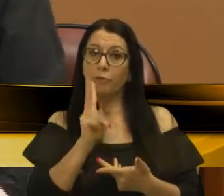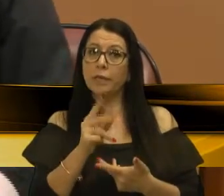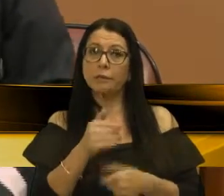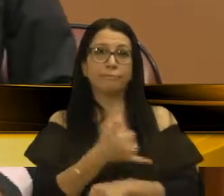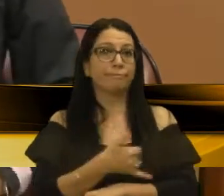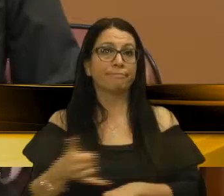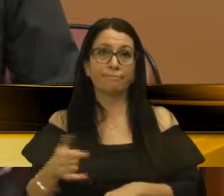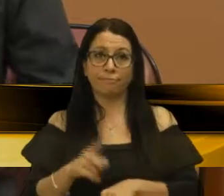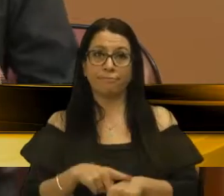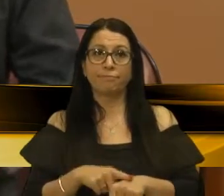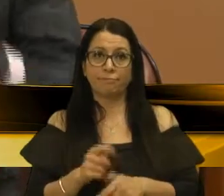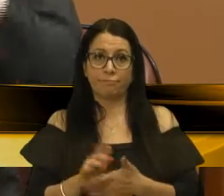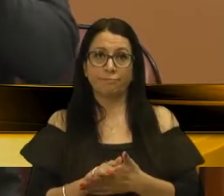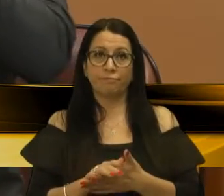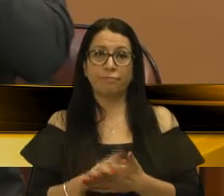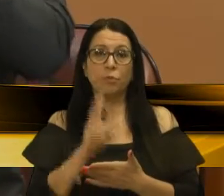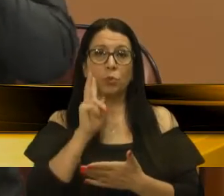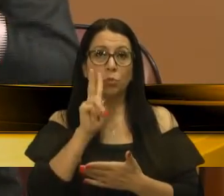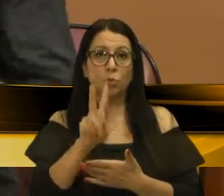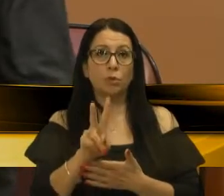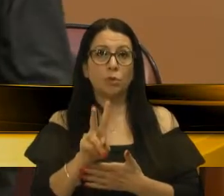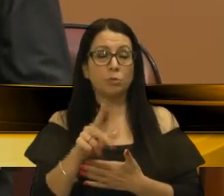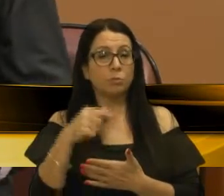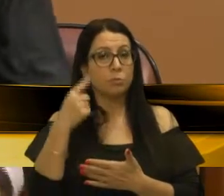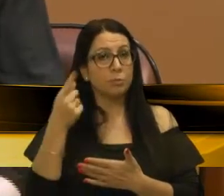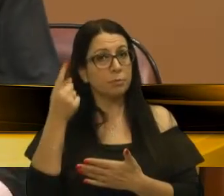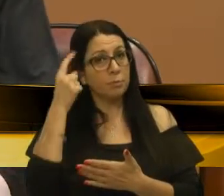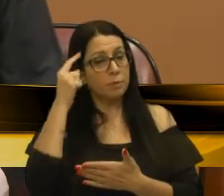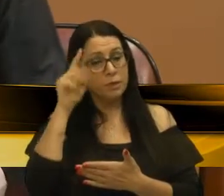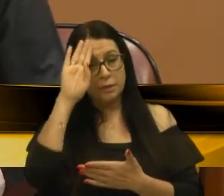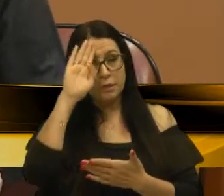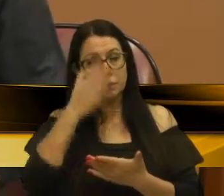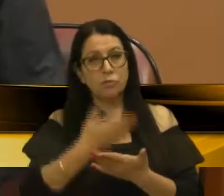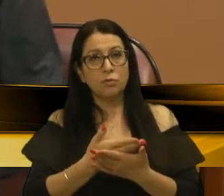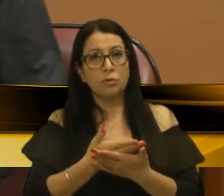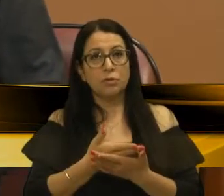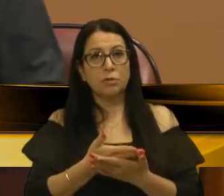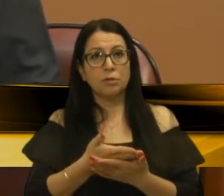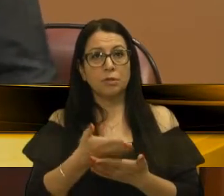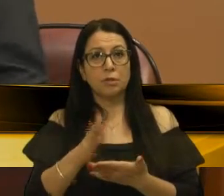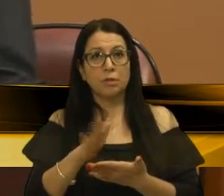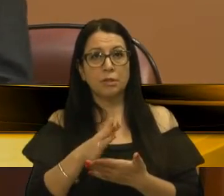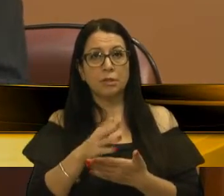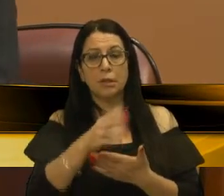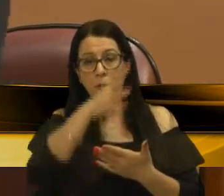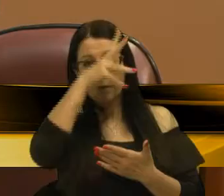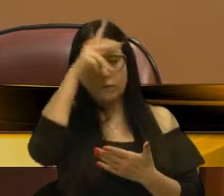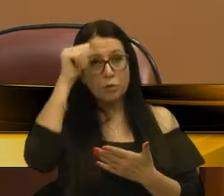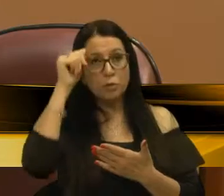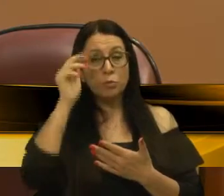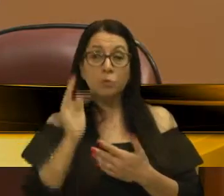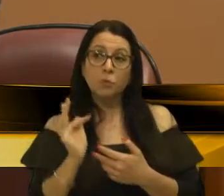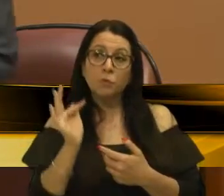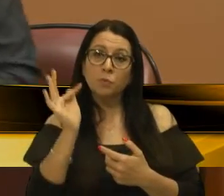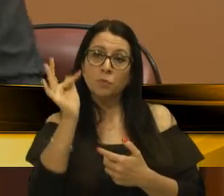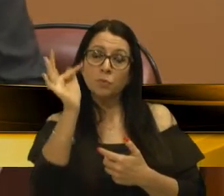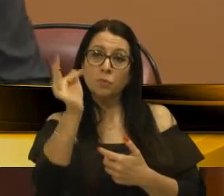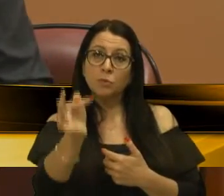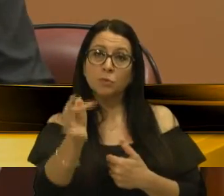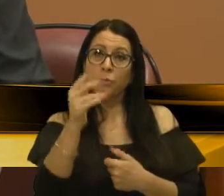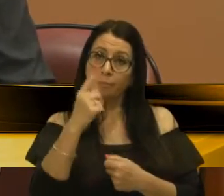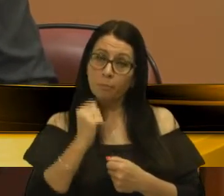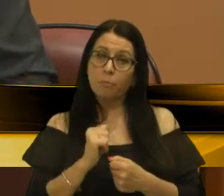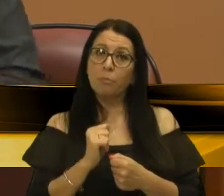demais. E olhando até por um outro ângulo, acredito que muitas vezes o poder público lá na frente tem,